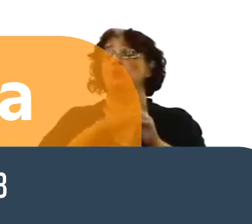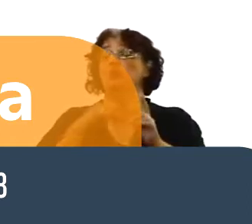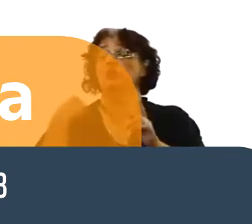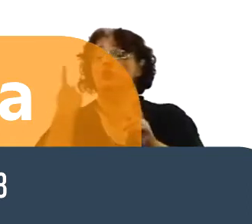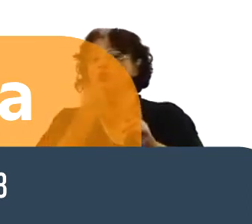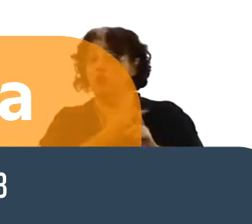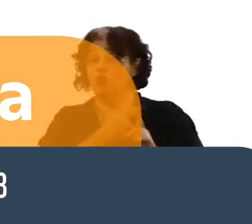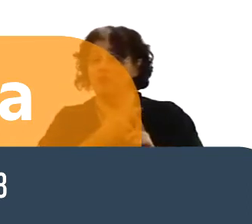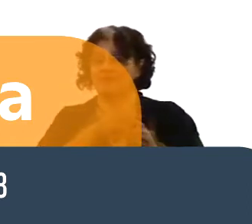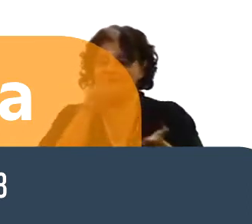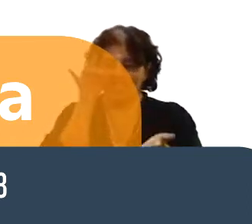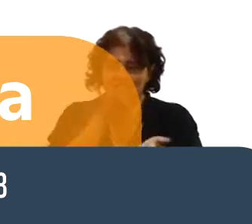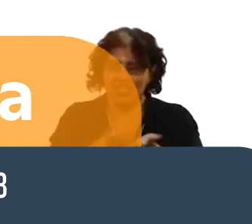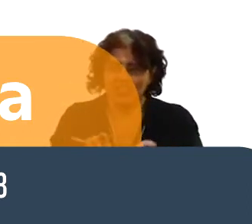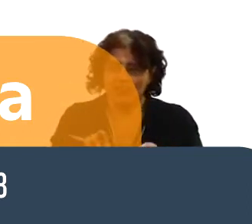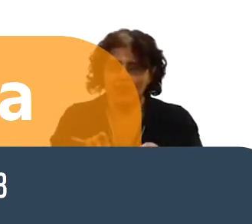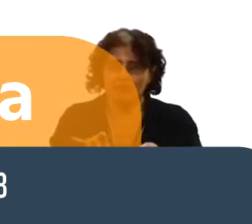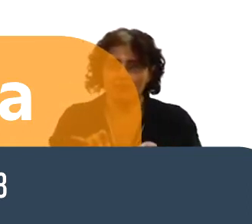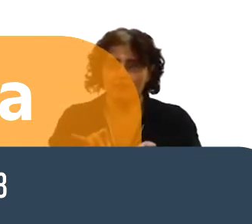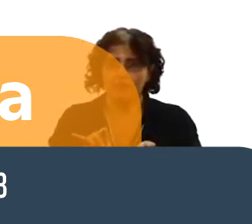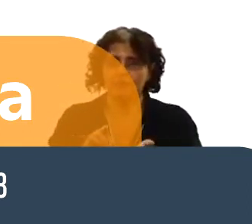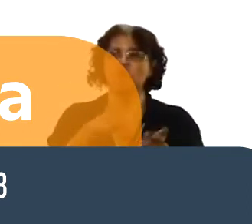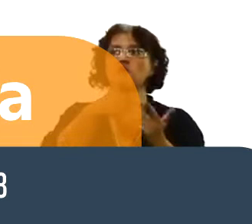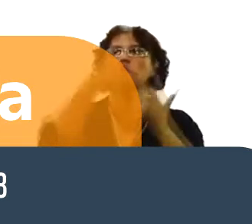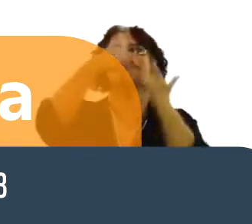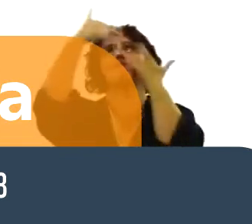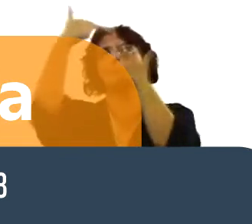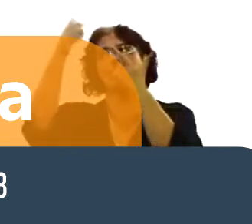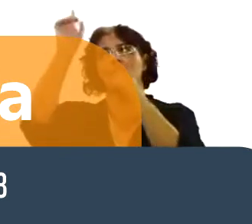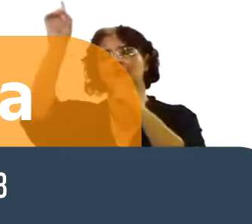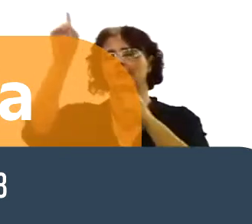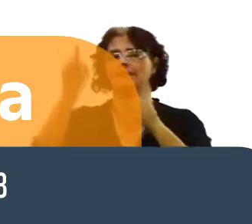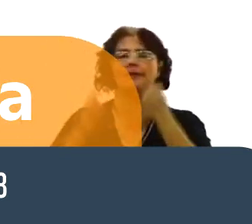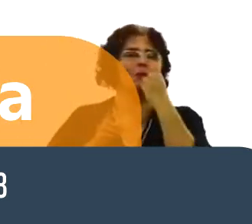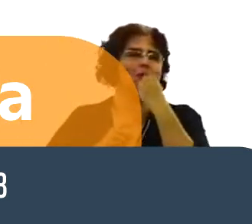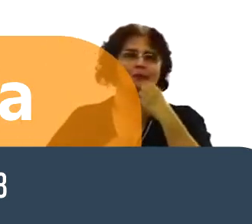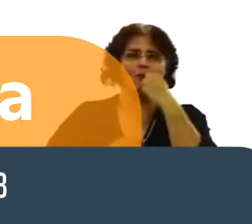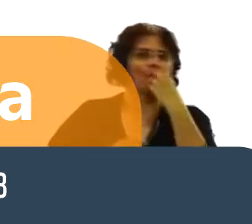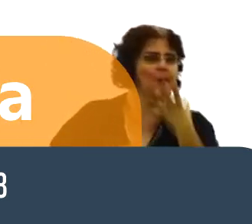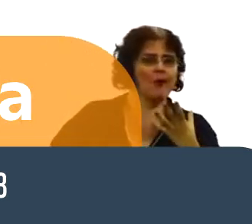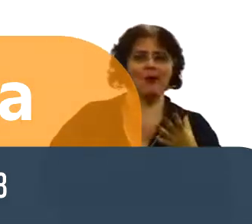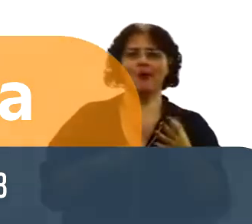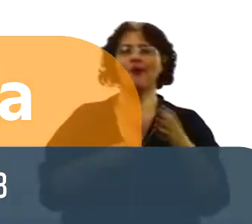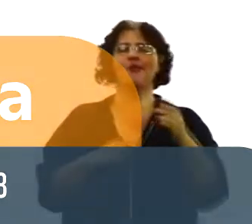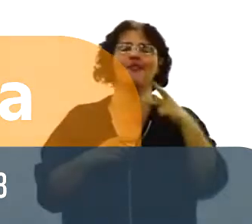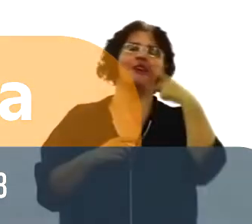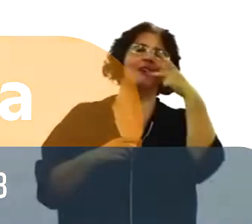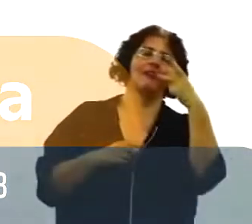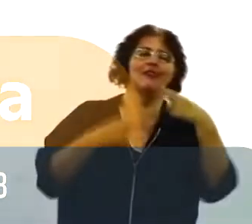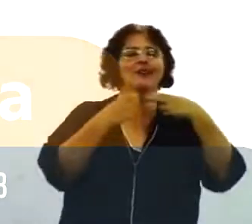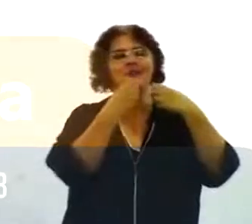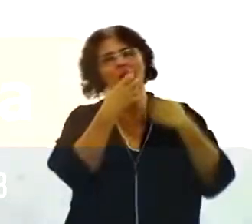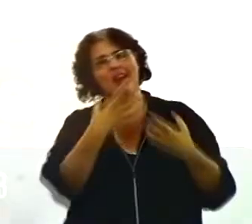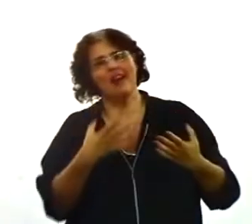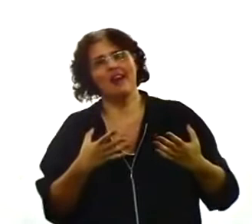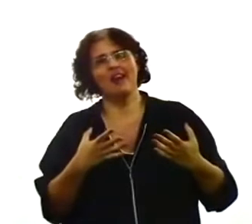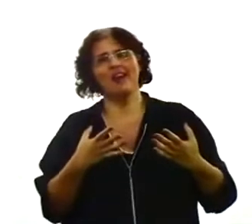de Deus. Inimigos. Poderíamos ser bonzinhos, simpáticos, poderíamos não ter uma vida de